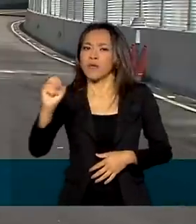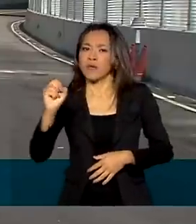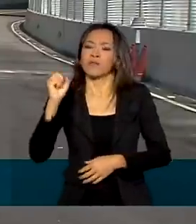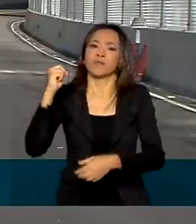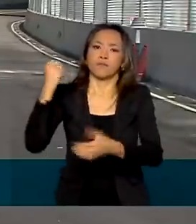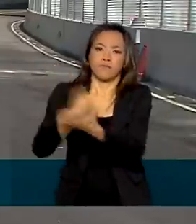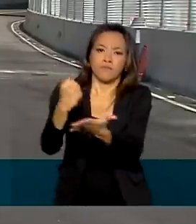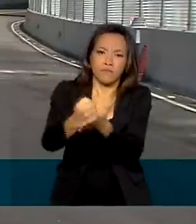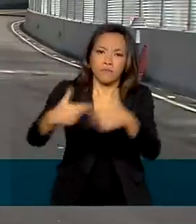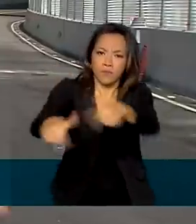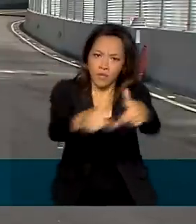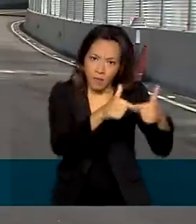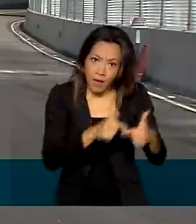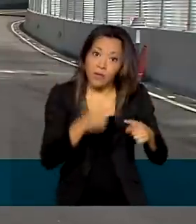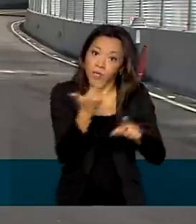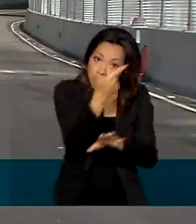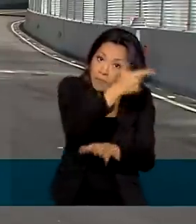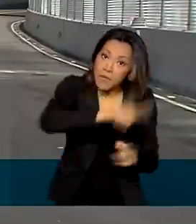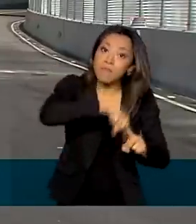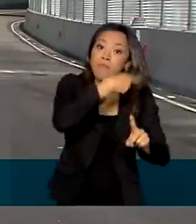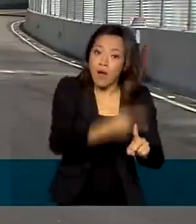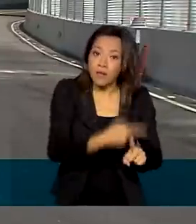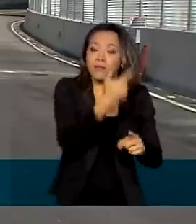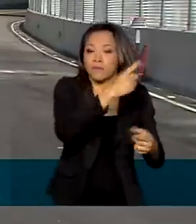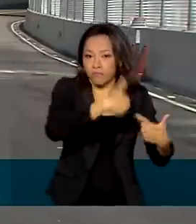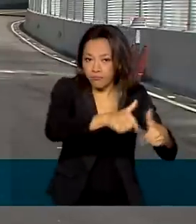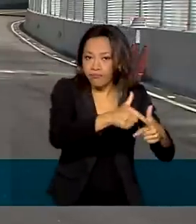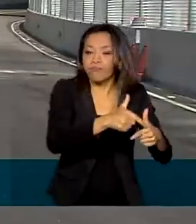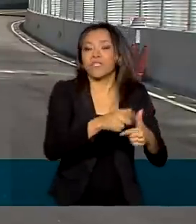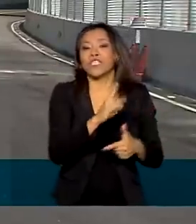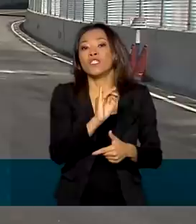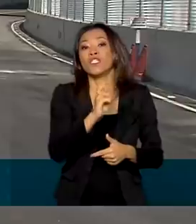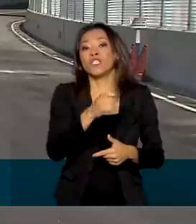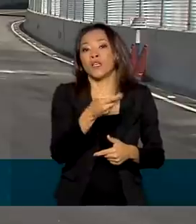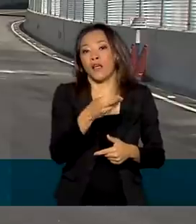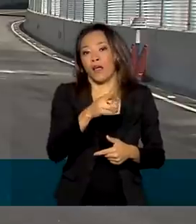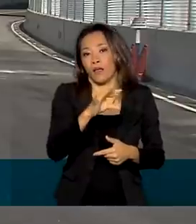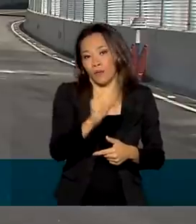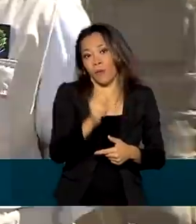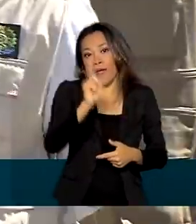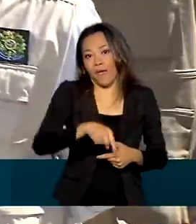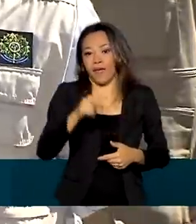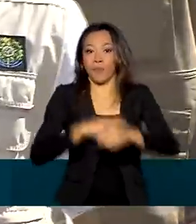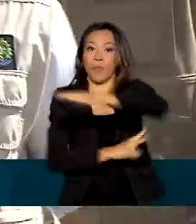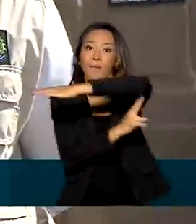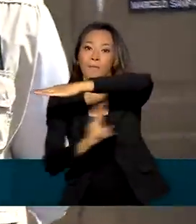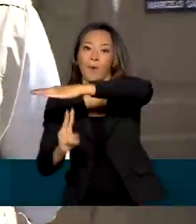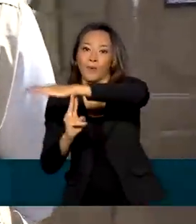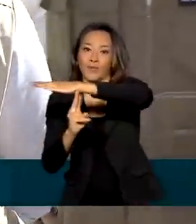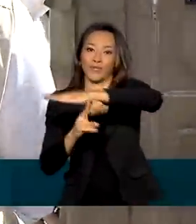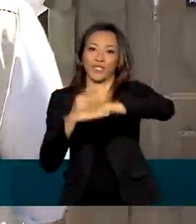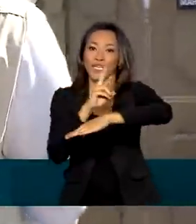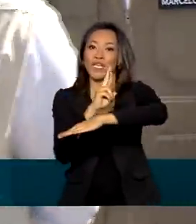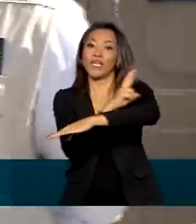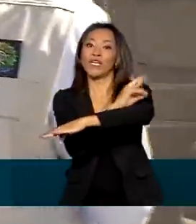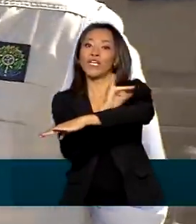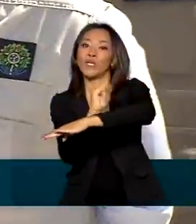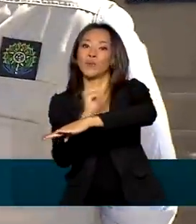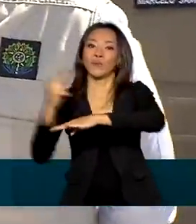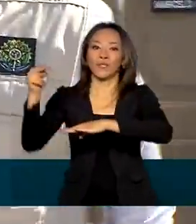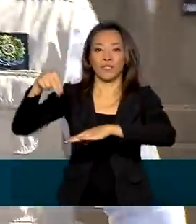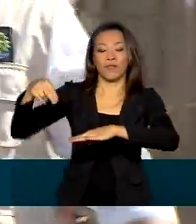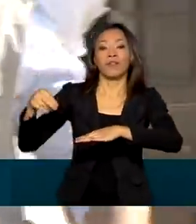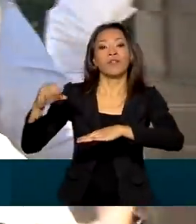500 indiretos. A nova via faz parte do Complexo Viário da Ponte Rio-Niterói. O ministro da Infraestrutura,